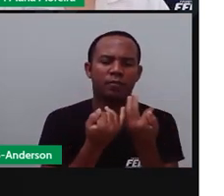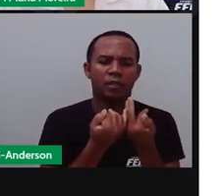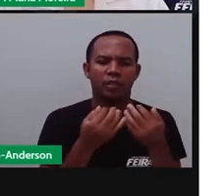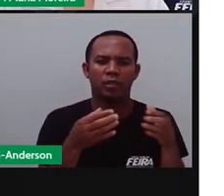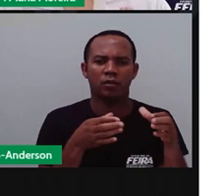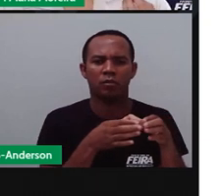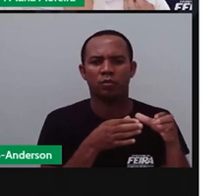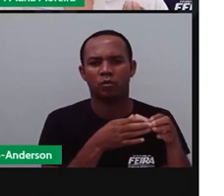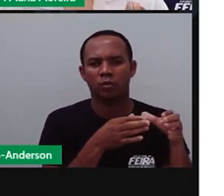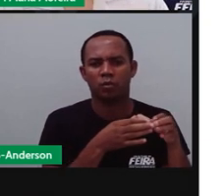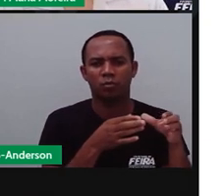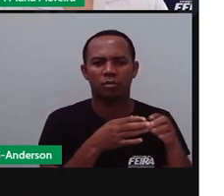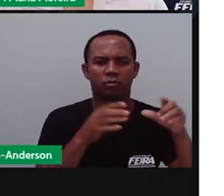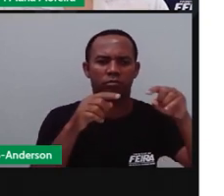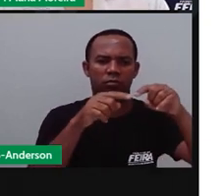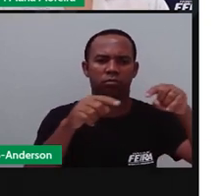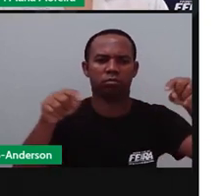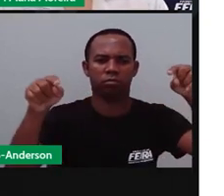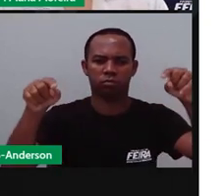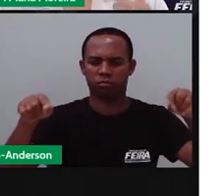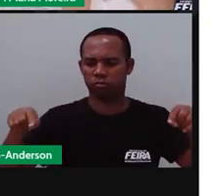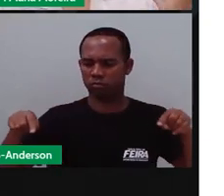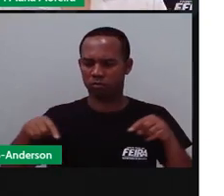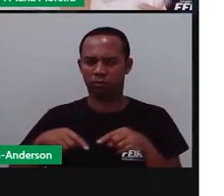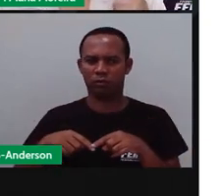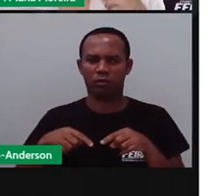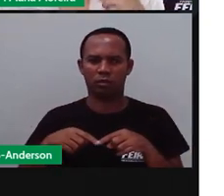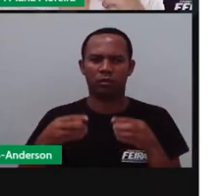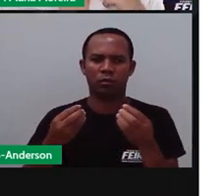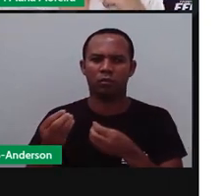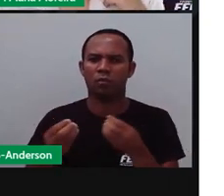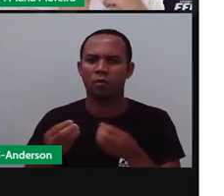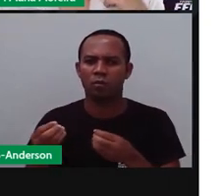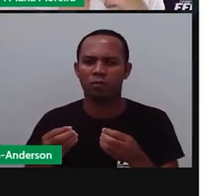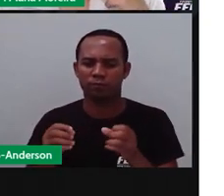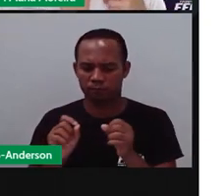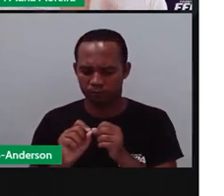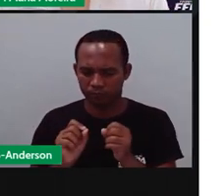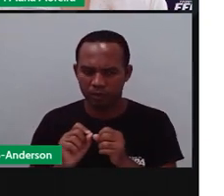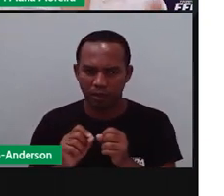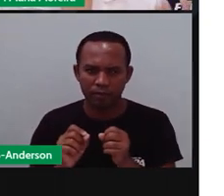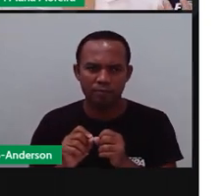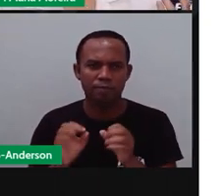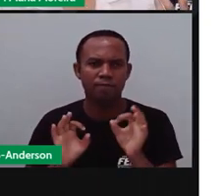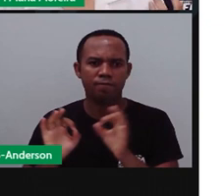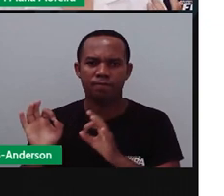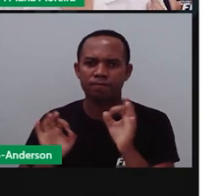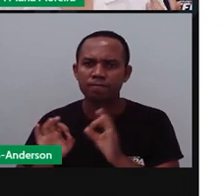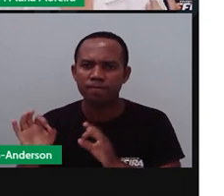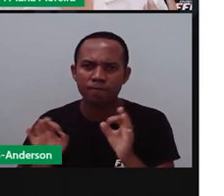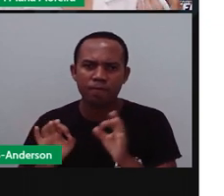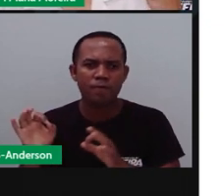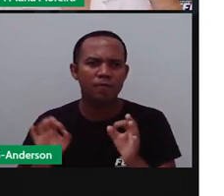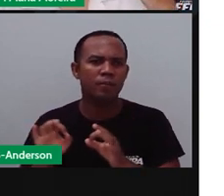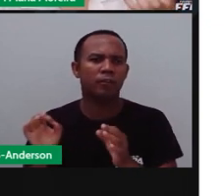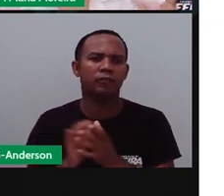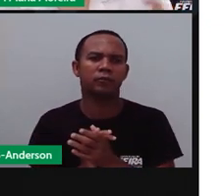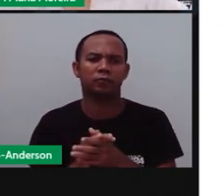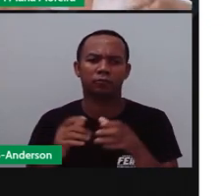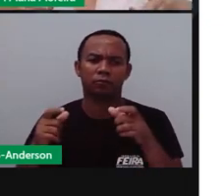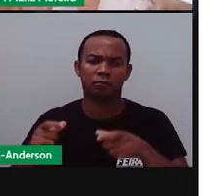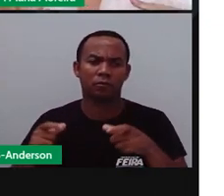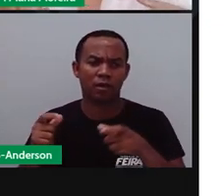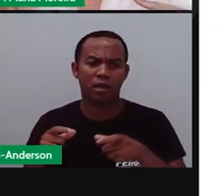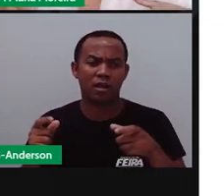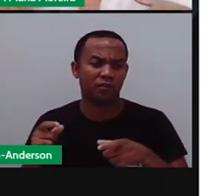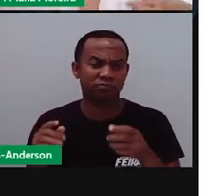um espaço pequeno, né? E eles fazem esse festival, e imagine só, são 28 famílias, é um local, é um